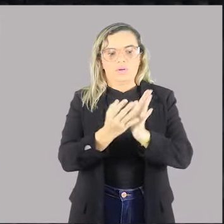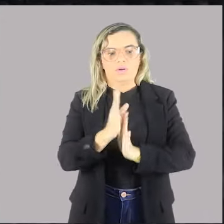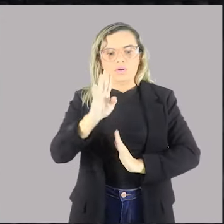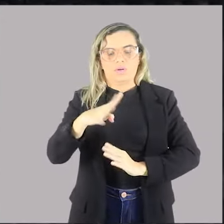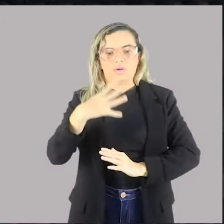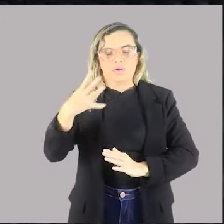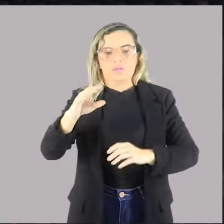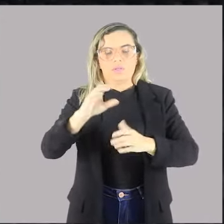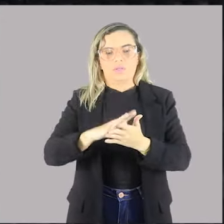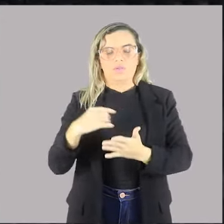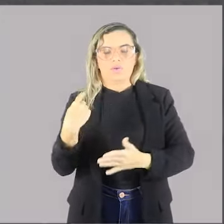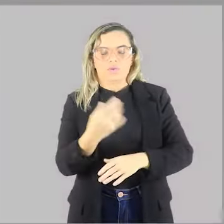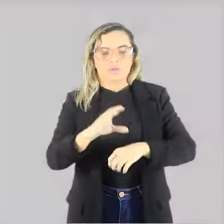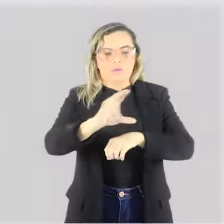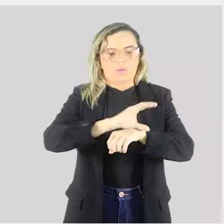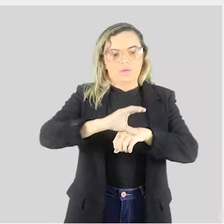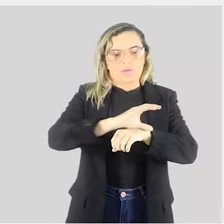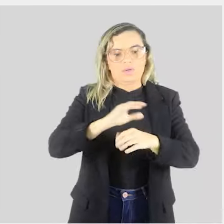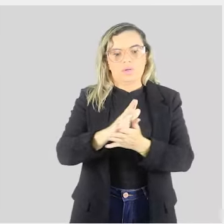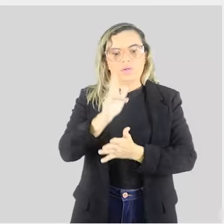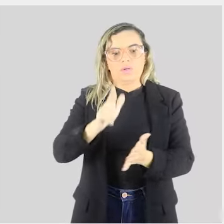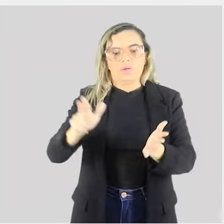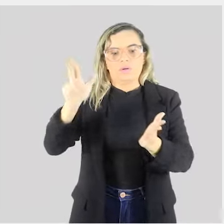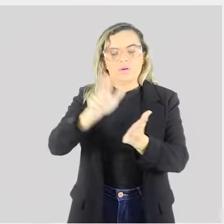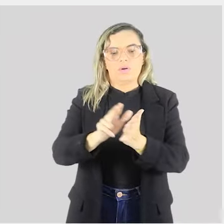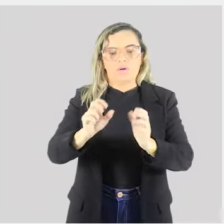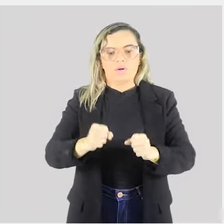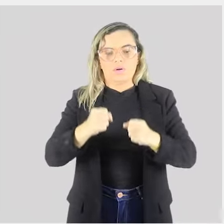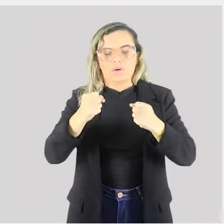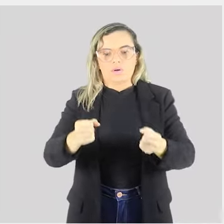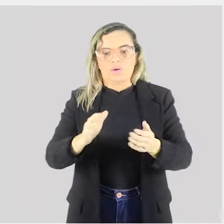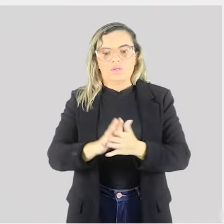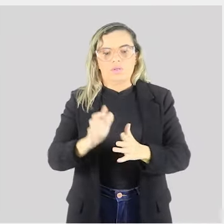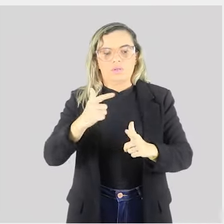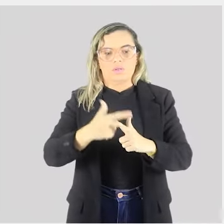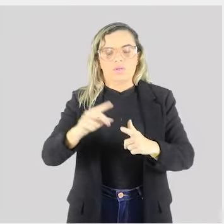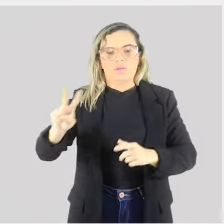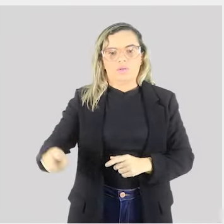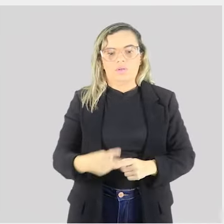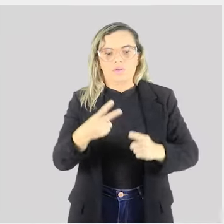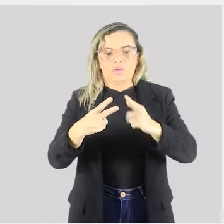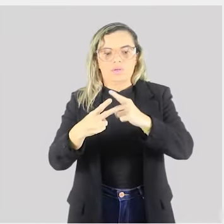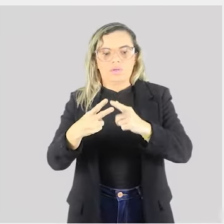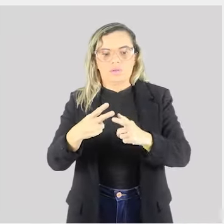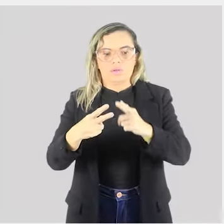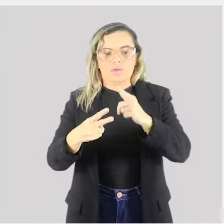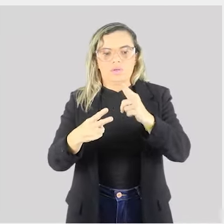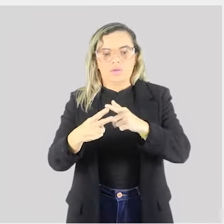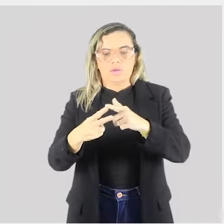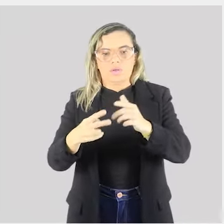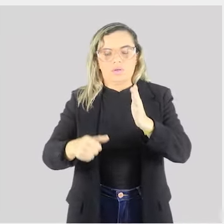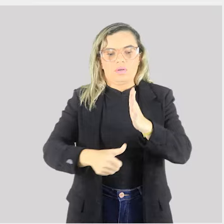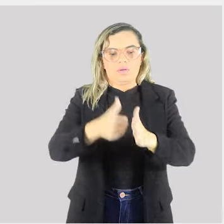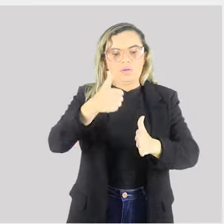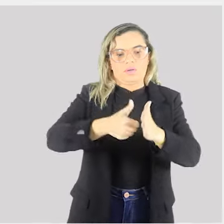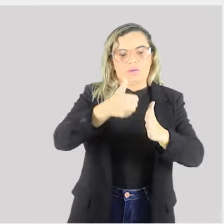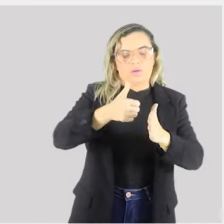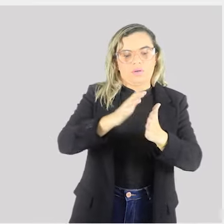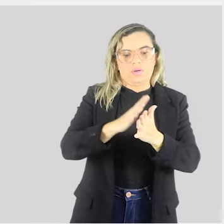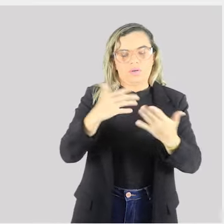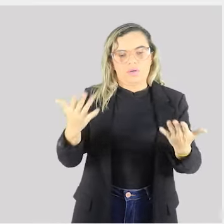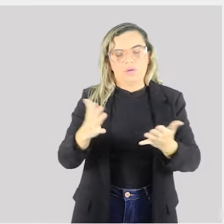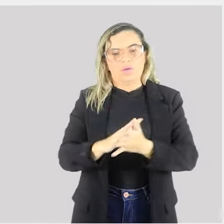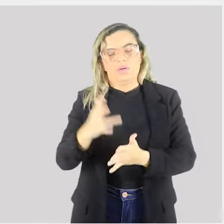Então, regulamentos podem ser divididos em duas espécies. A primeira espécie é a espécie